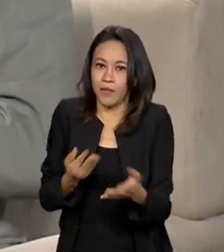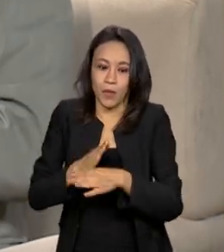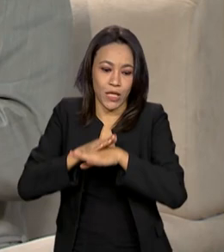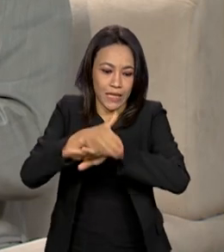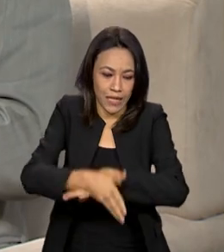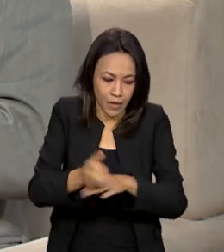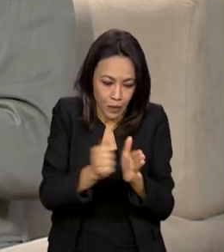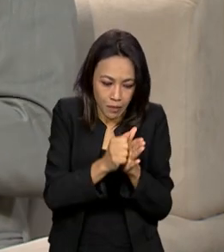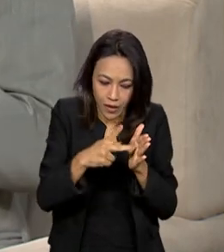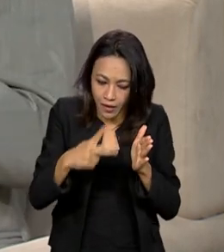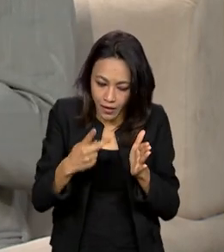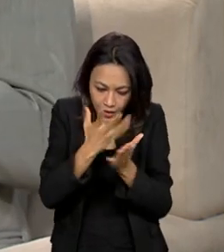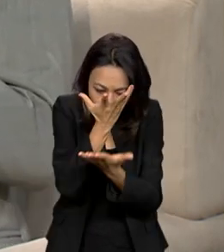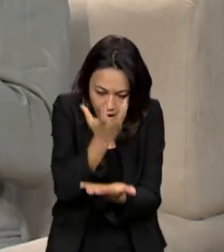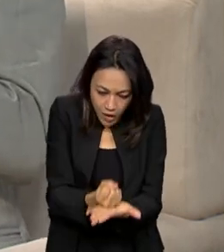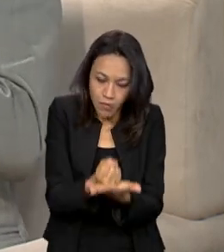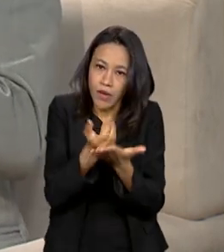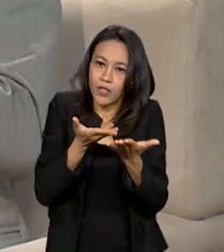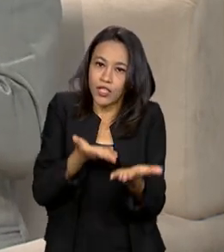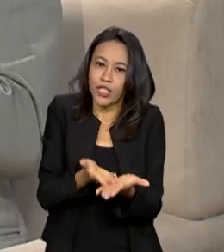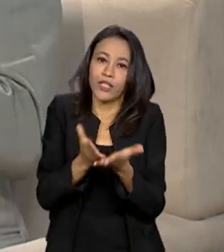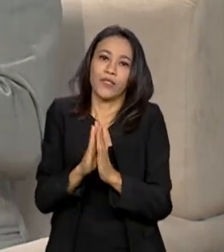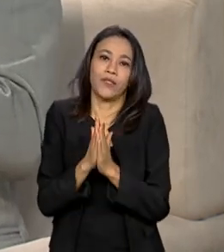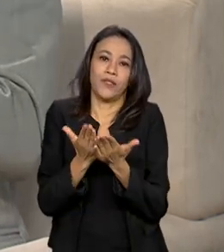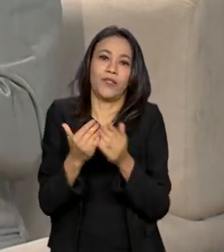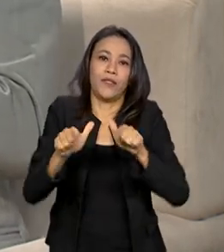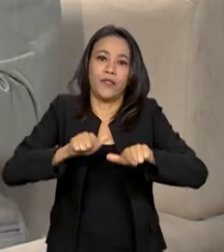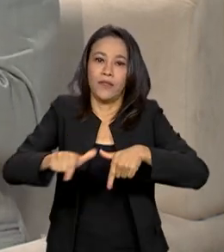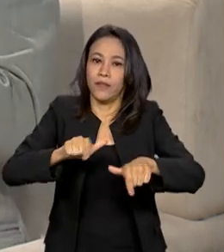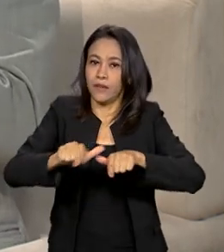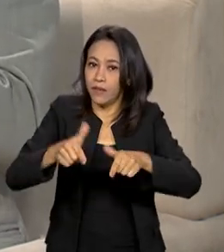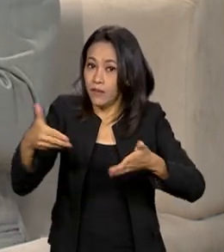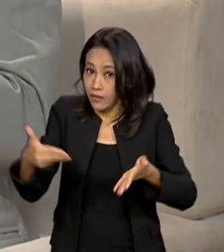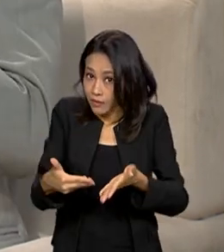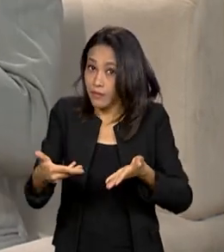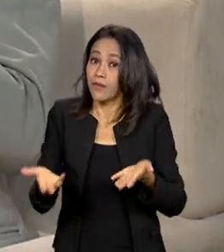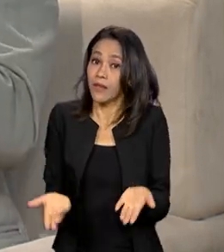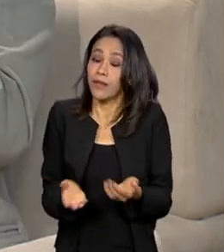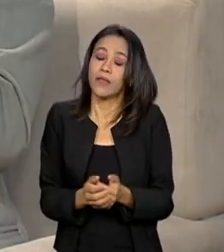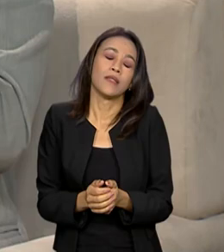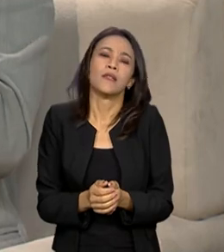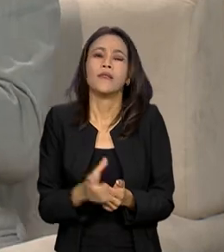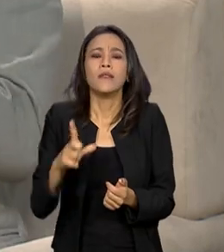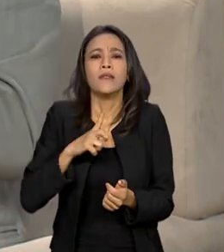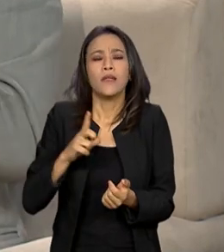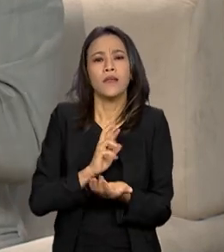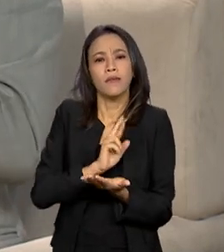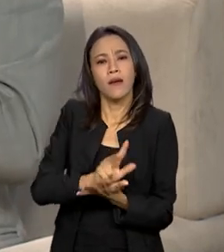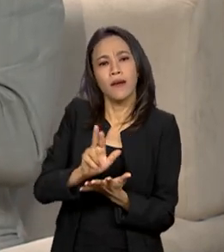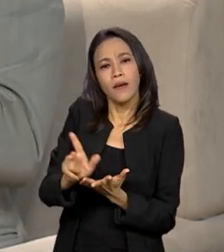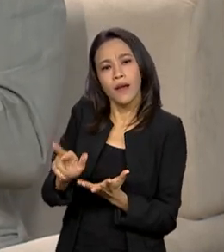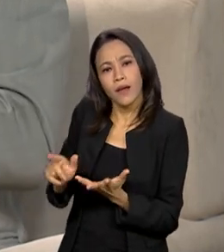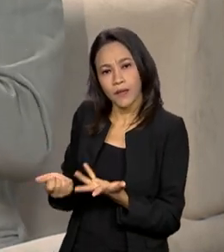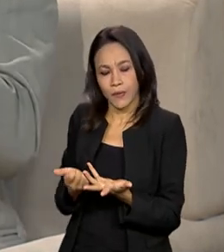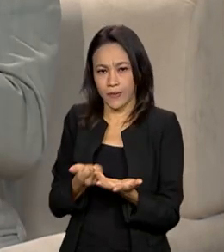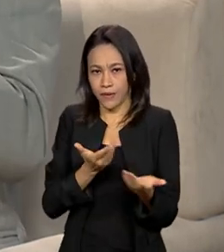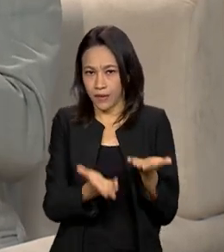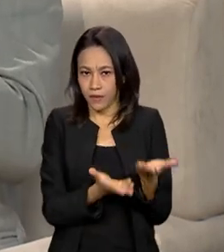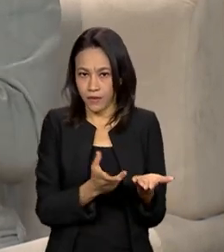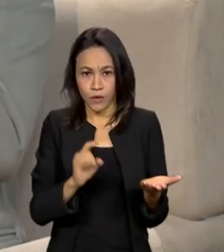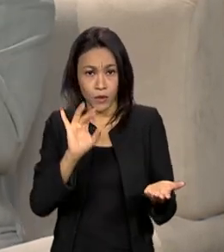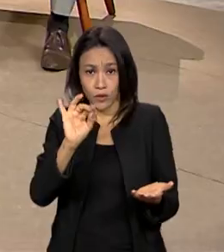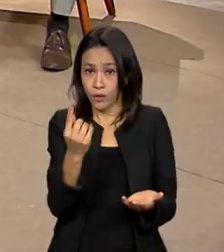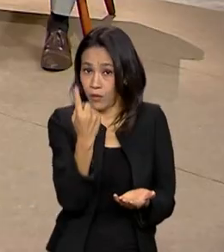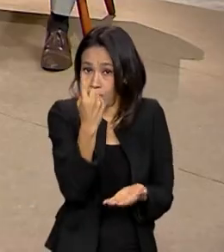de aplicativos. E essa carteira de trabalho, ela vem associada a serviços. Então, não é só um